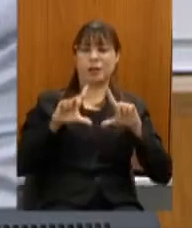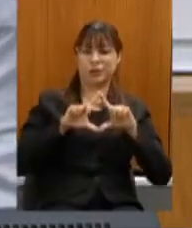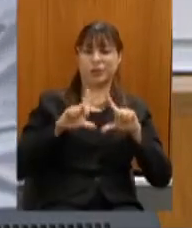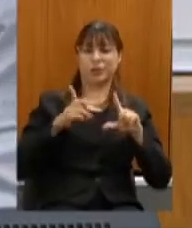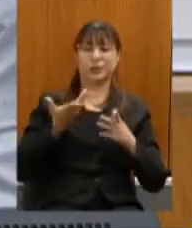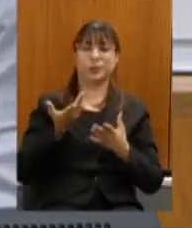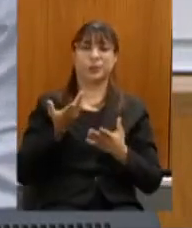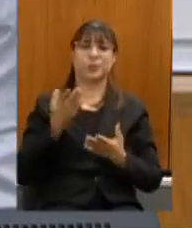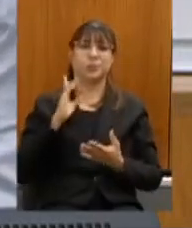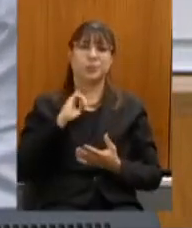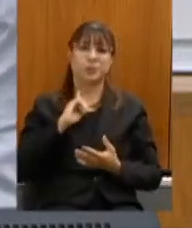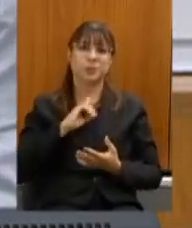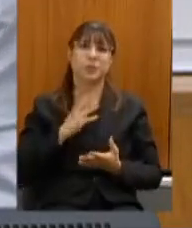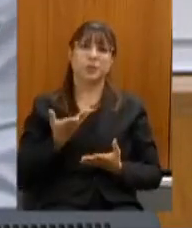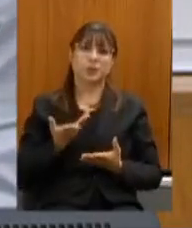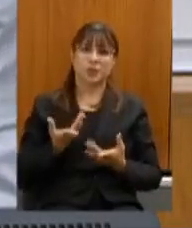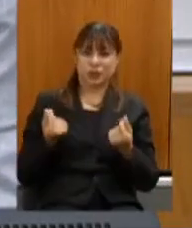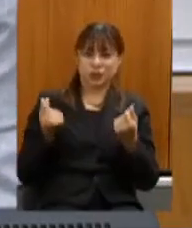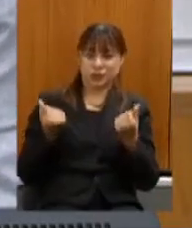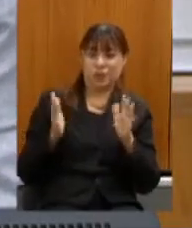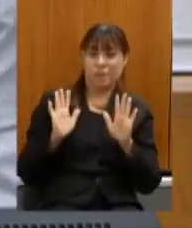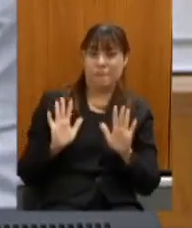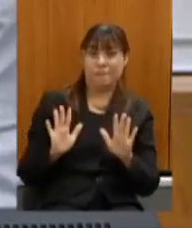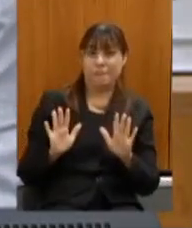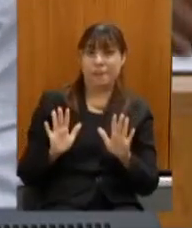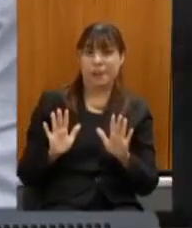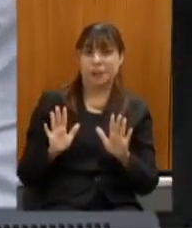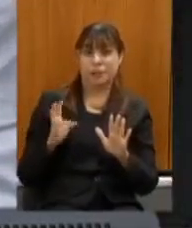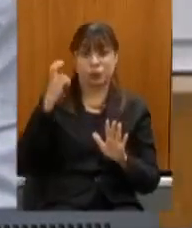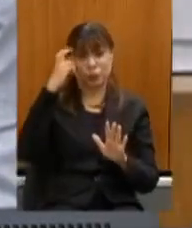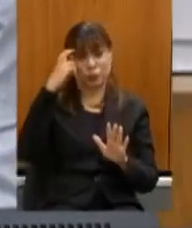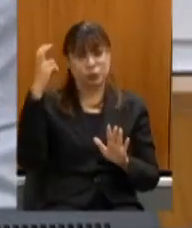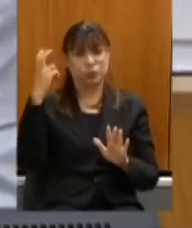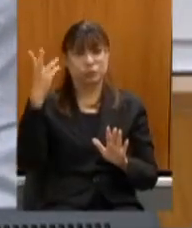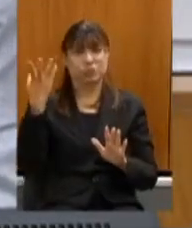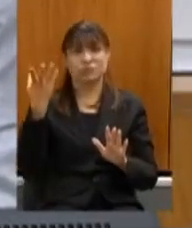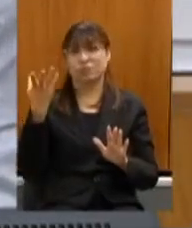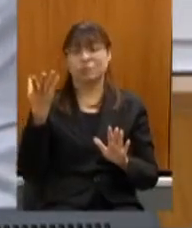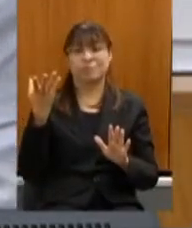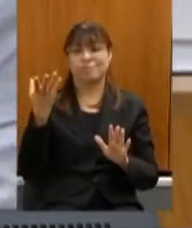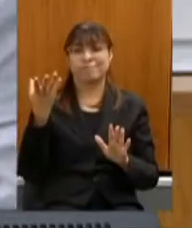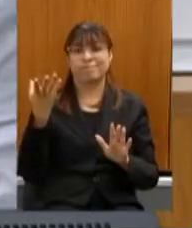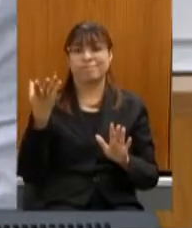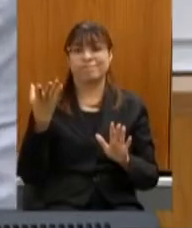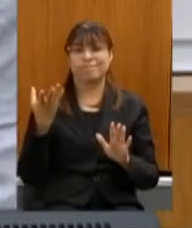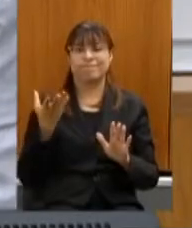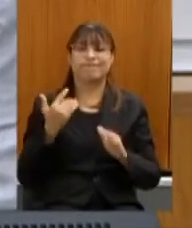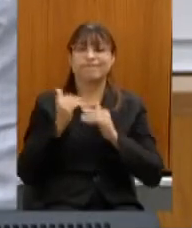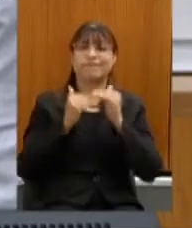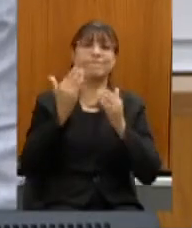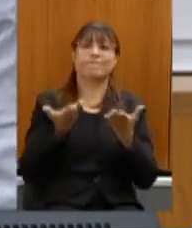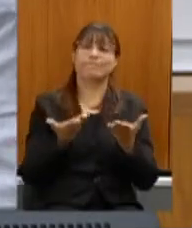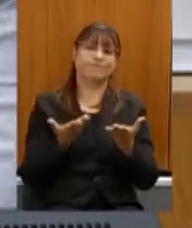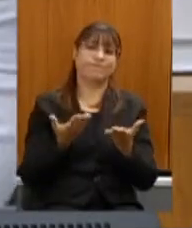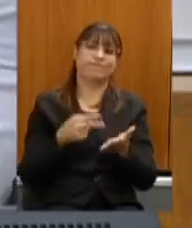nossa região é rica em dinheiro mas culturalmente ainda não se não se firmou